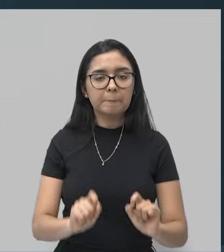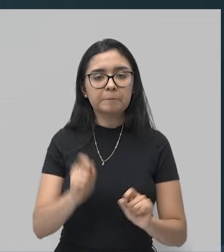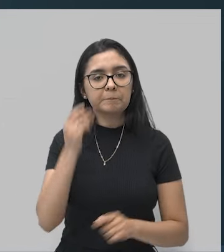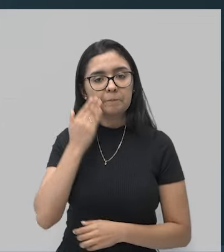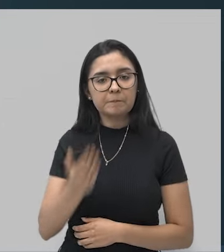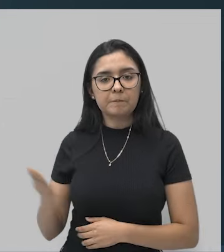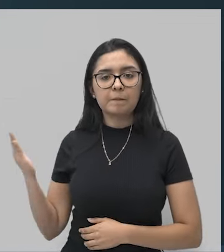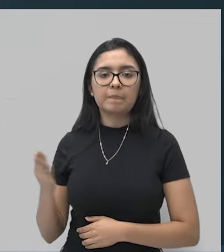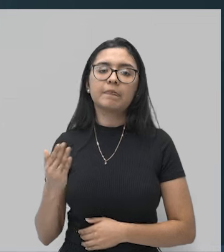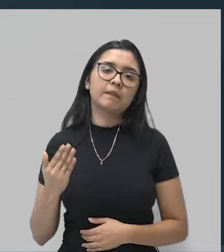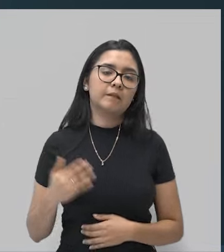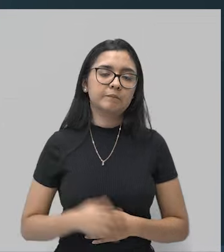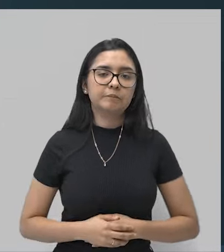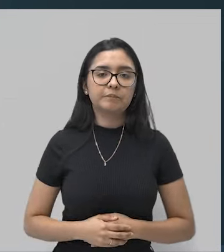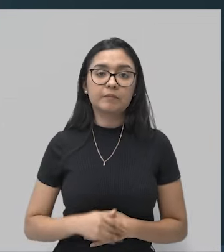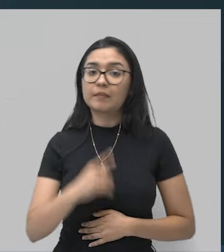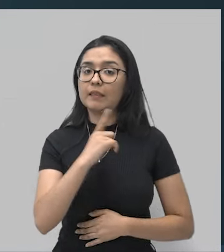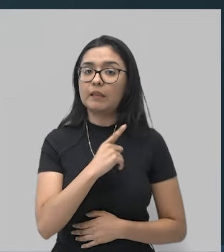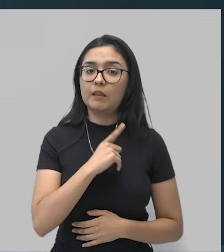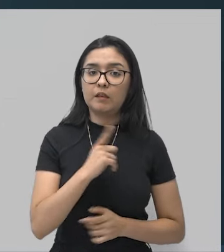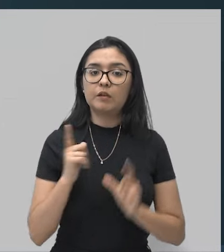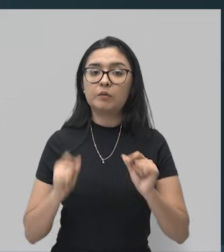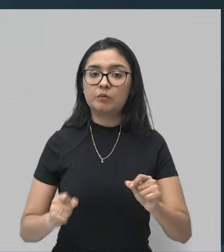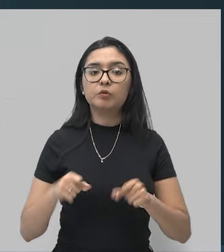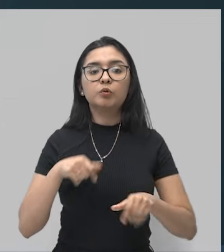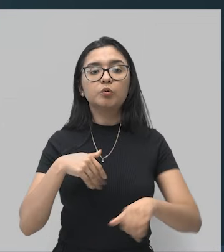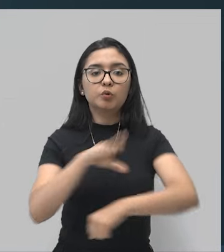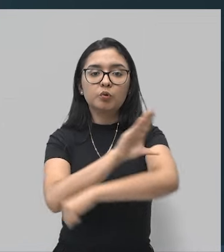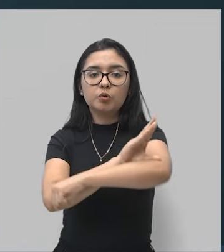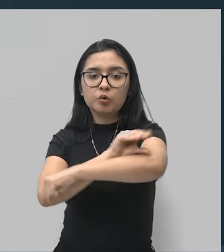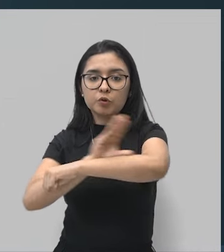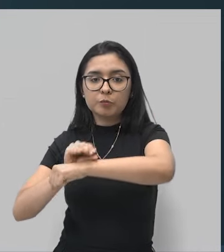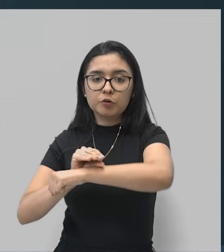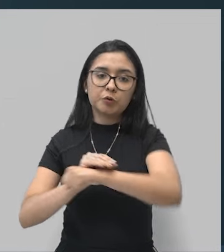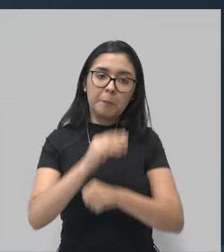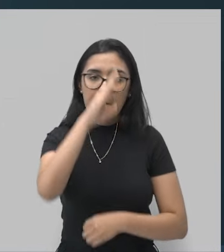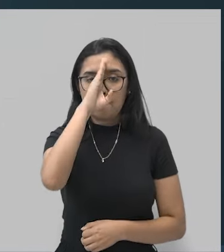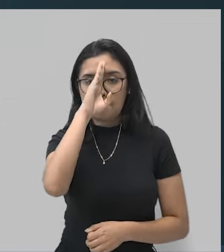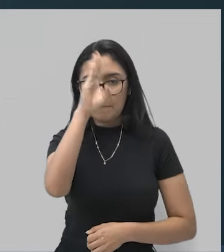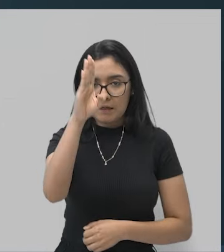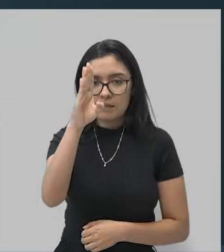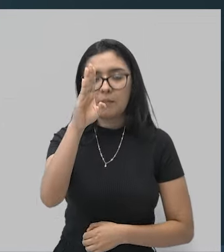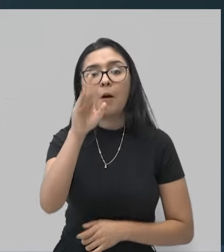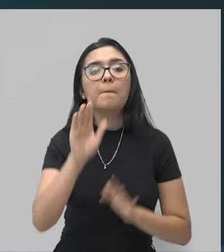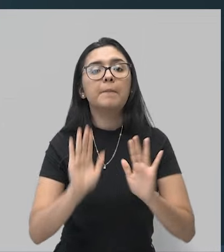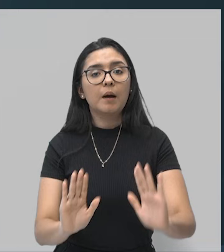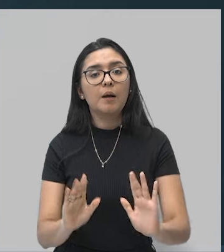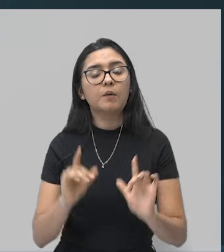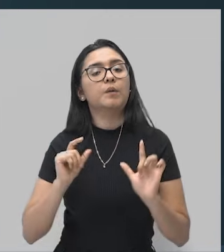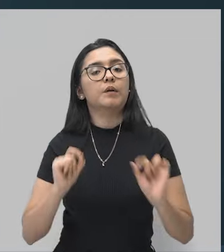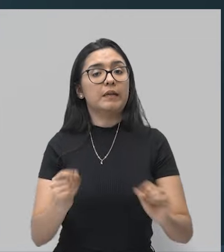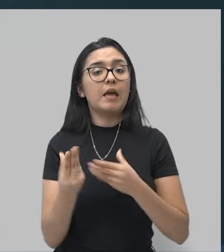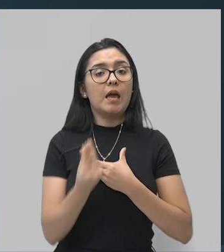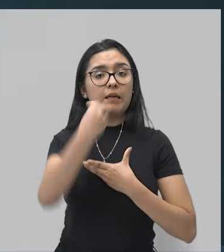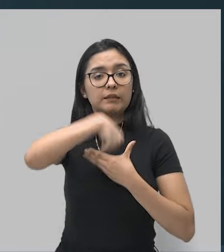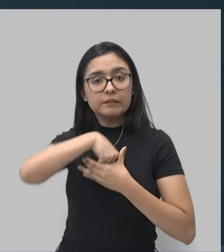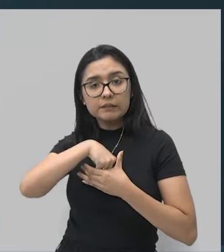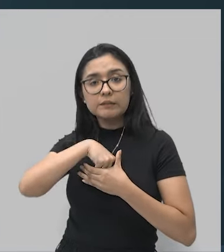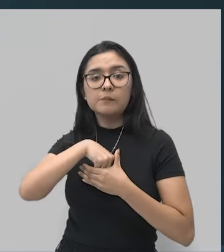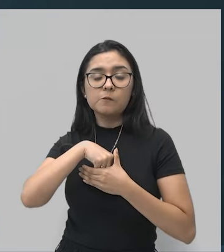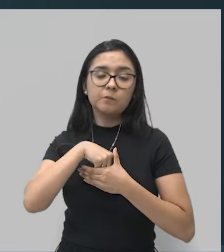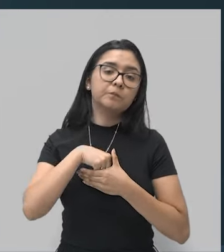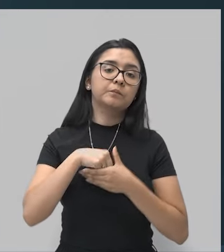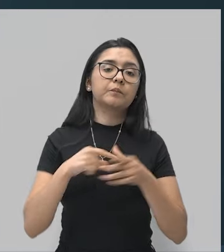externamente, nós temos os músculos principais. Contudo, internamente,